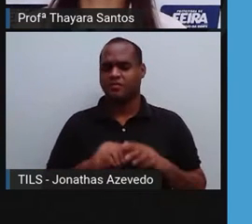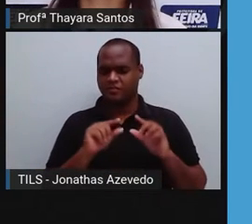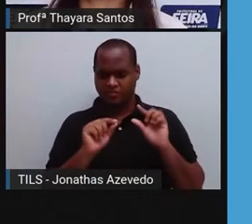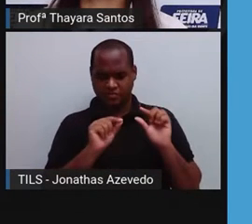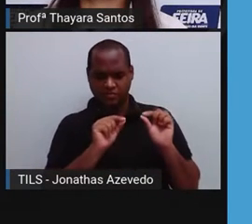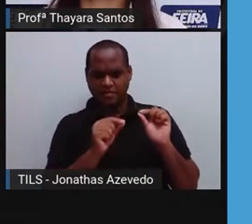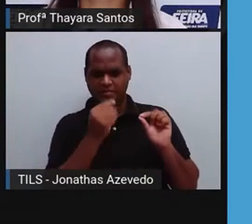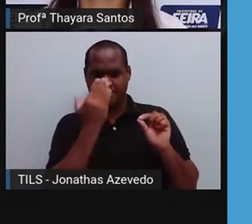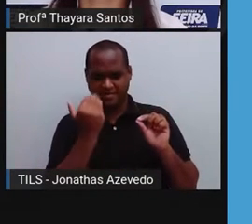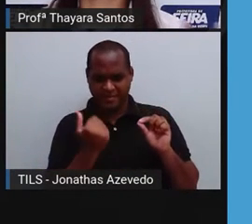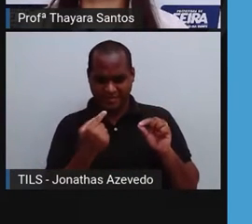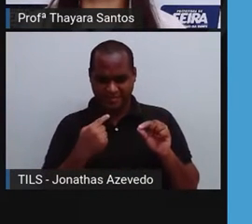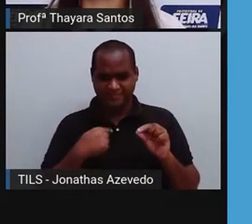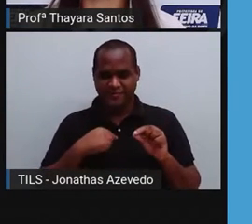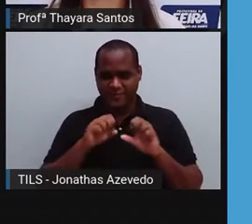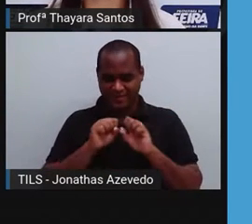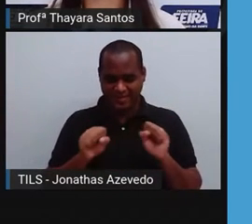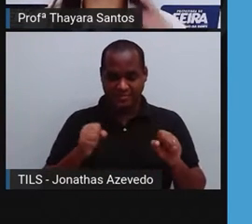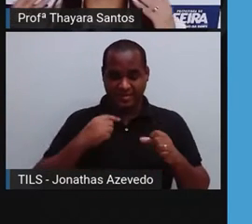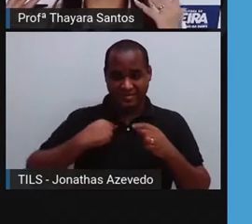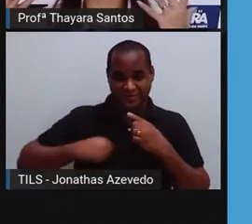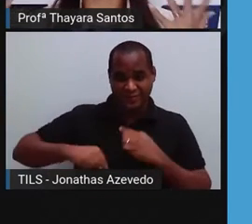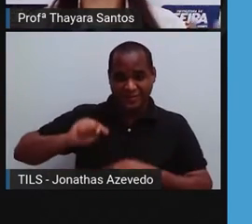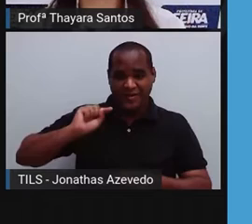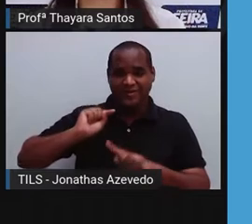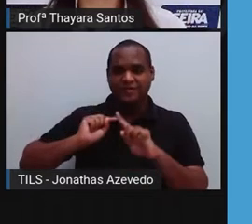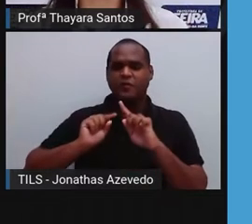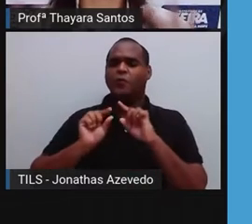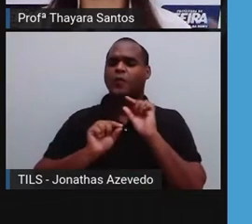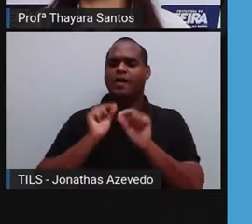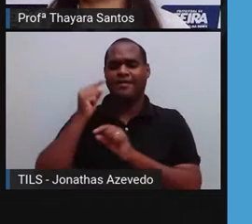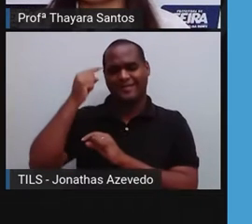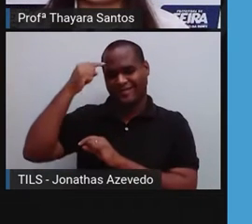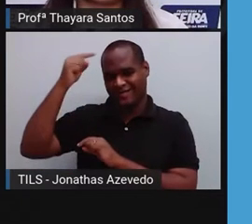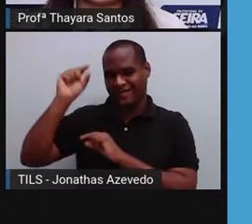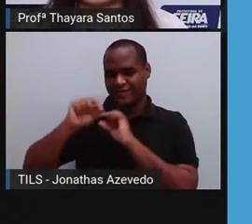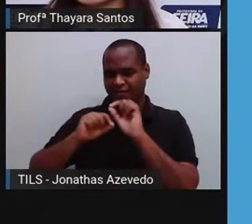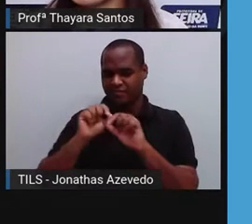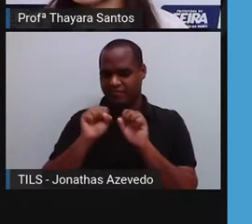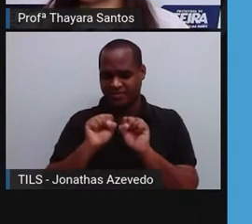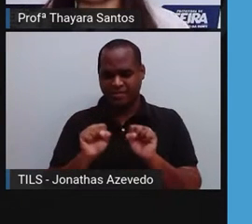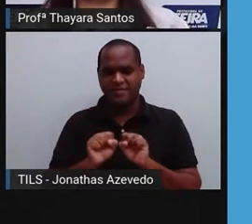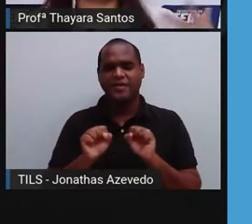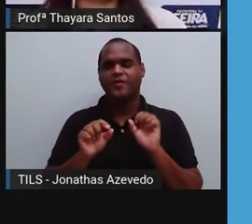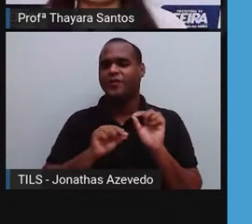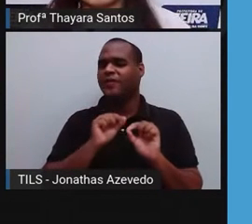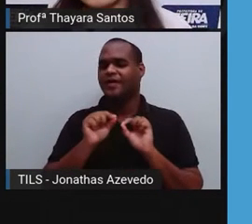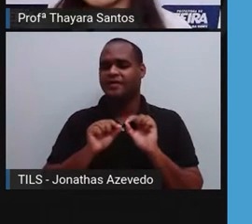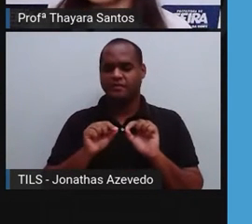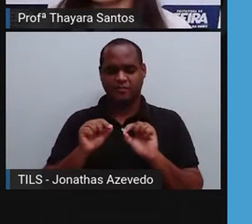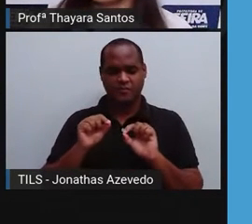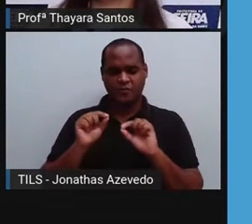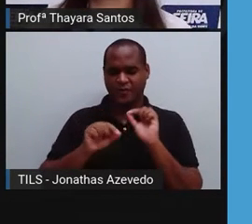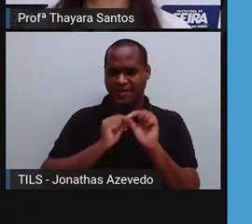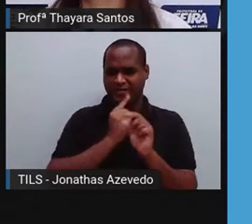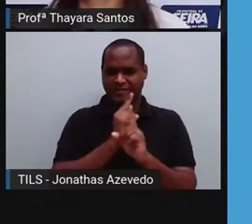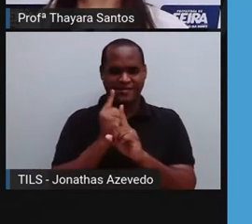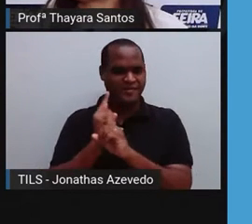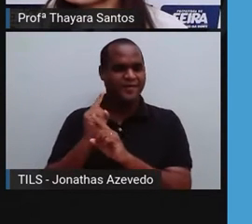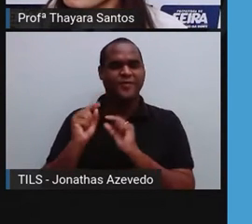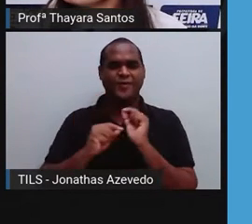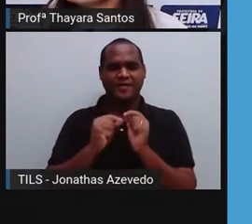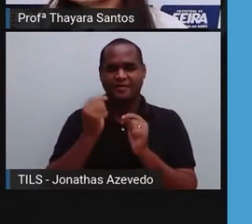sabem o que quer dizer isso, sistema circulatório? Alguém tem ideia do que está lá nesse sistema circulatório? De onde é que eu encontro ele?